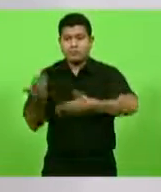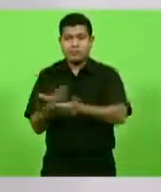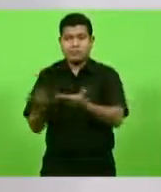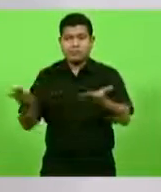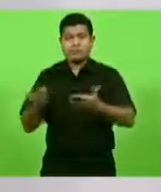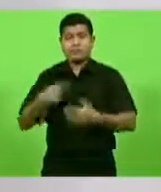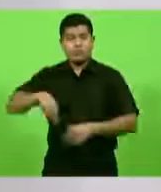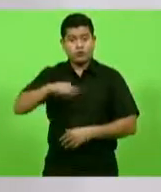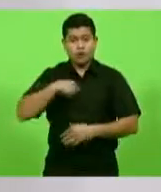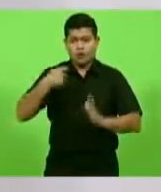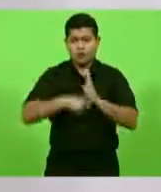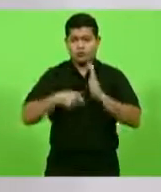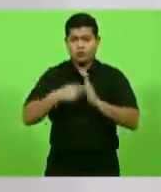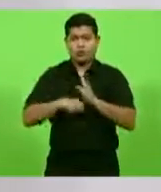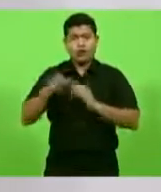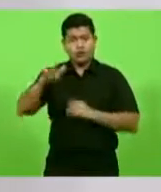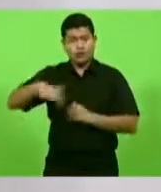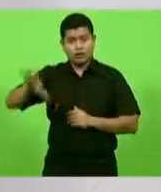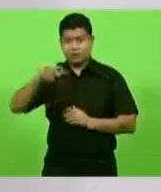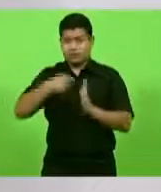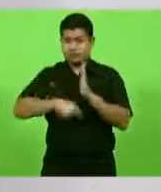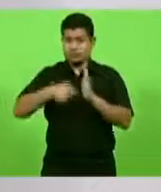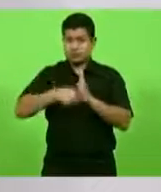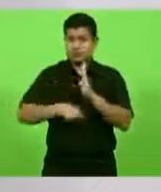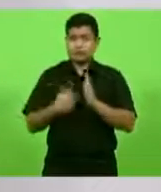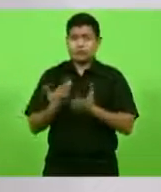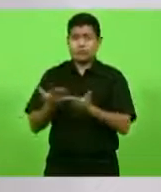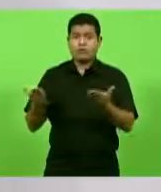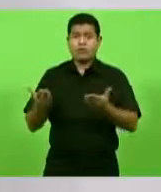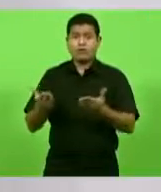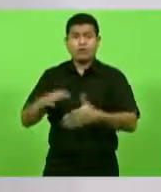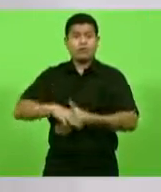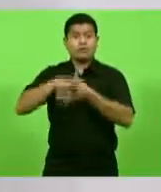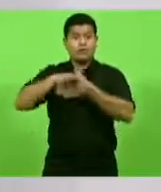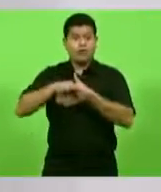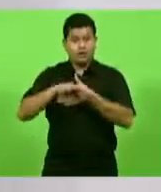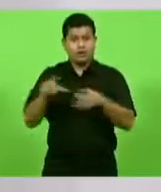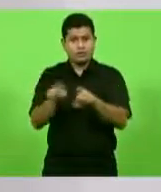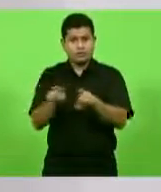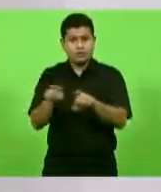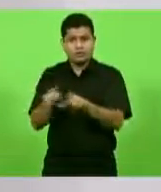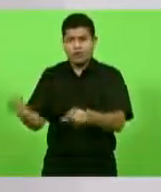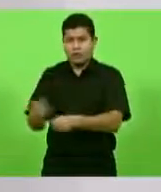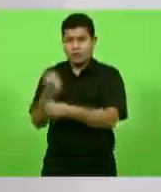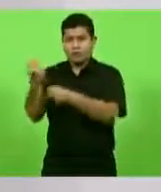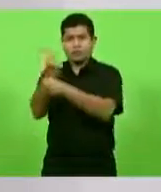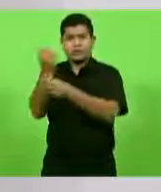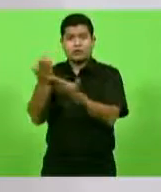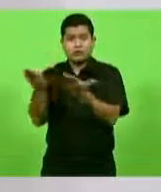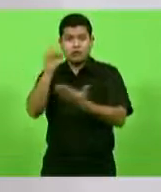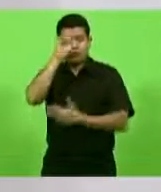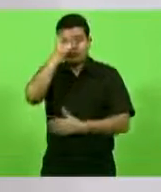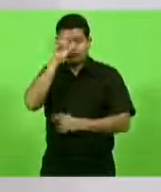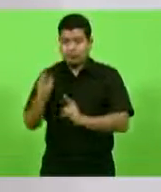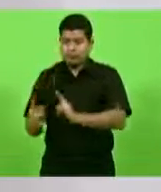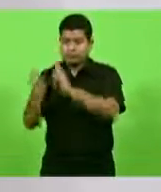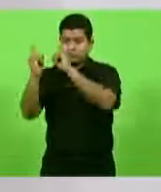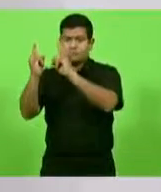lideranças todas pela construção do hospital regional. Foi uma grande conquista.